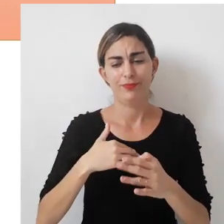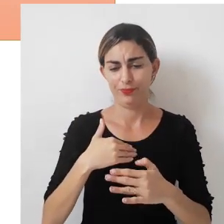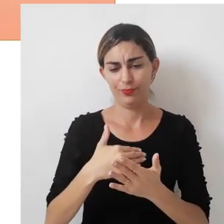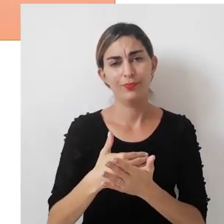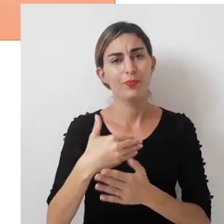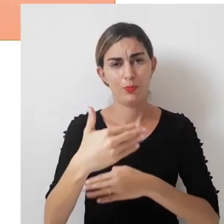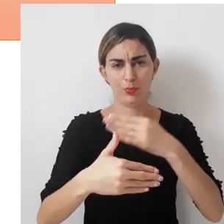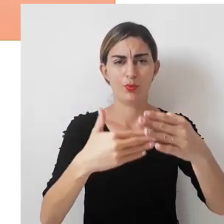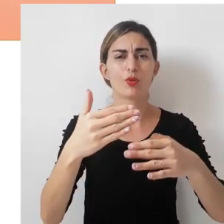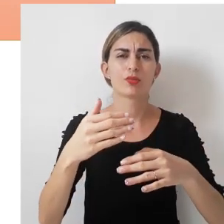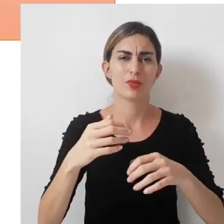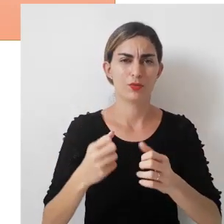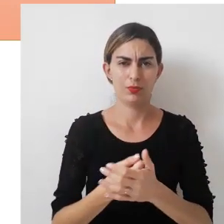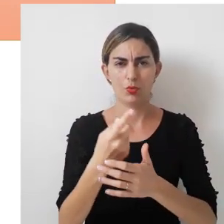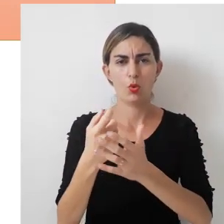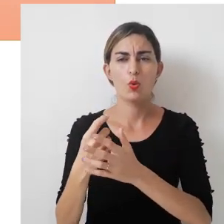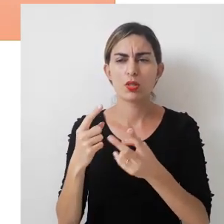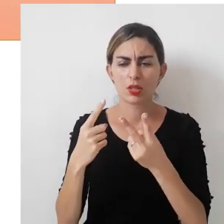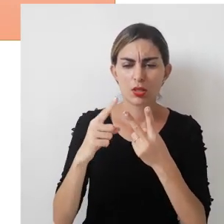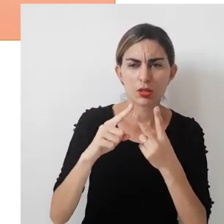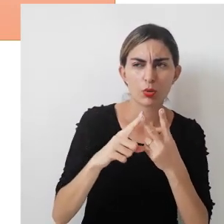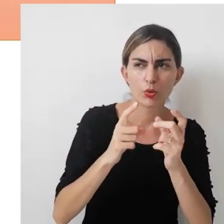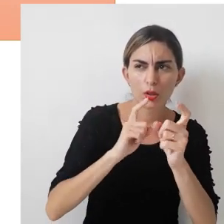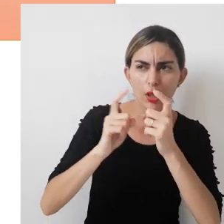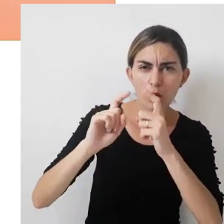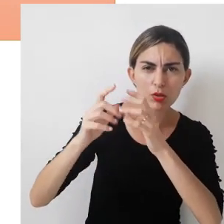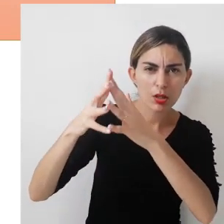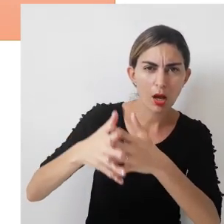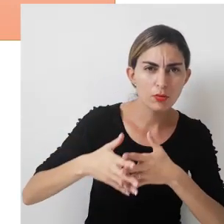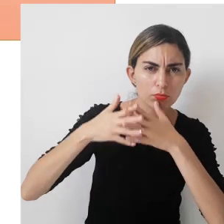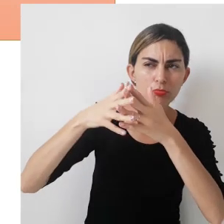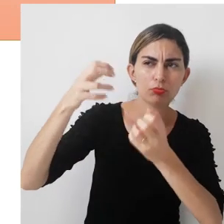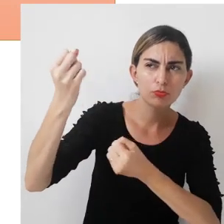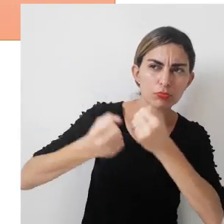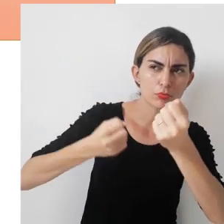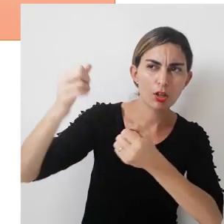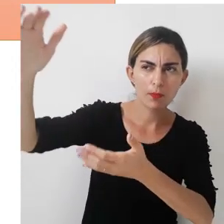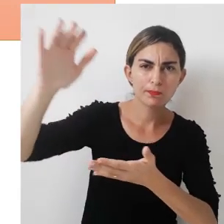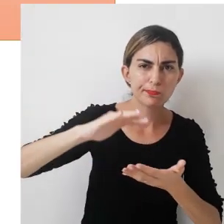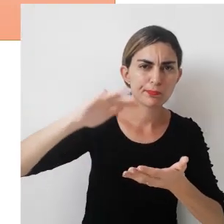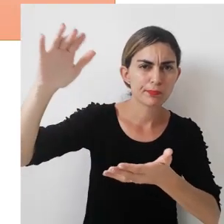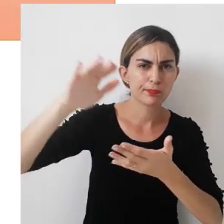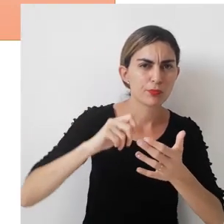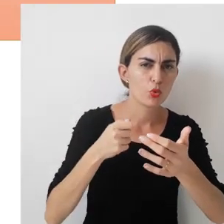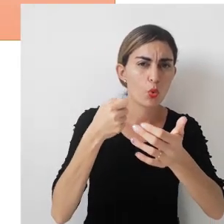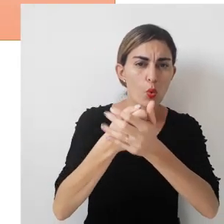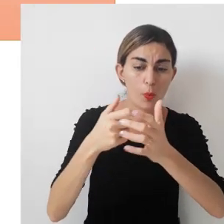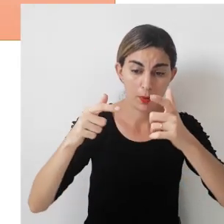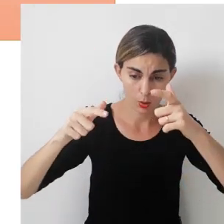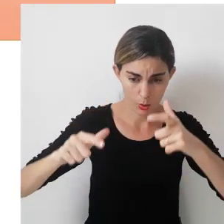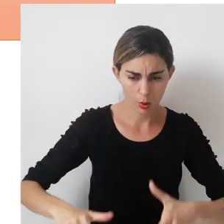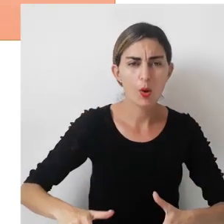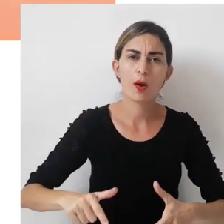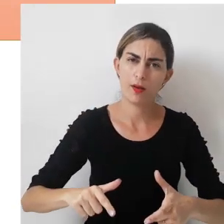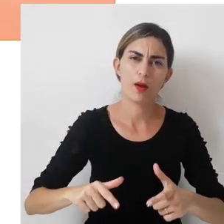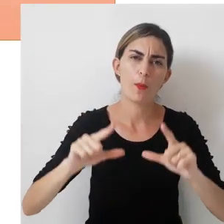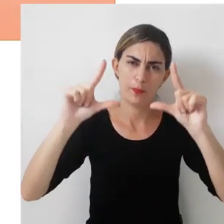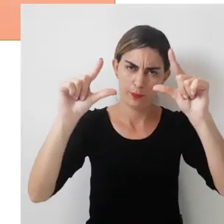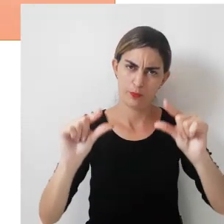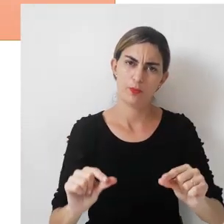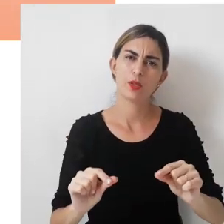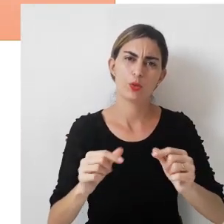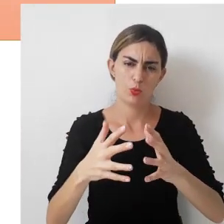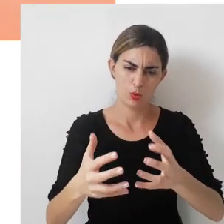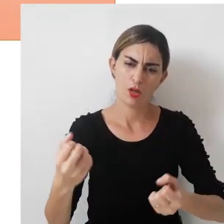início de um processo de compras. Segundo, negociar frete. Ok? Quando existe uma compra local, isso pode ser